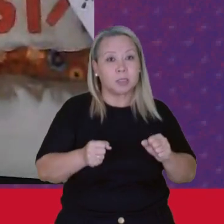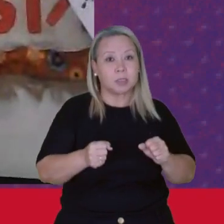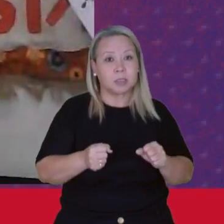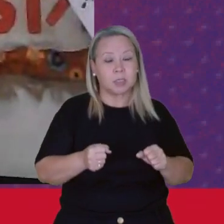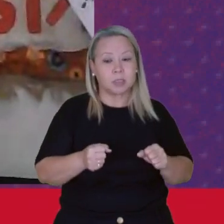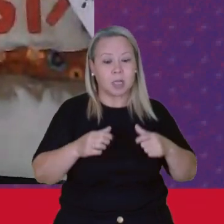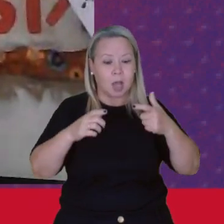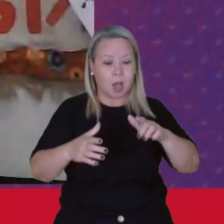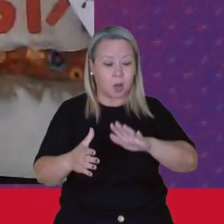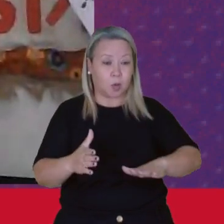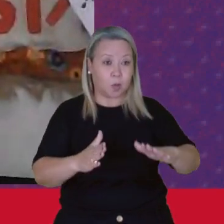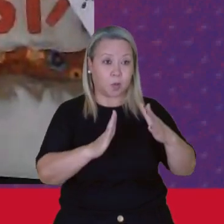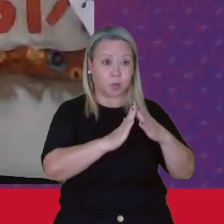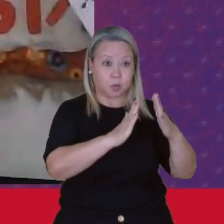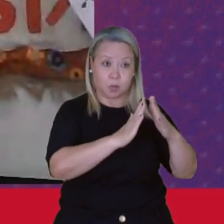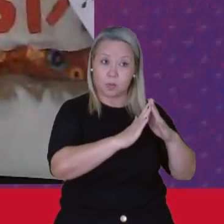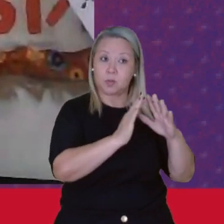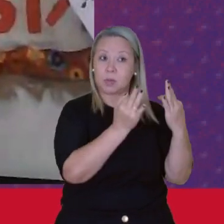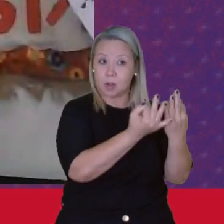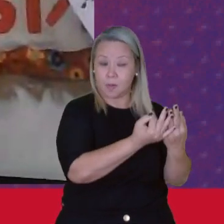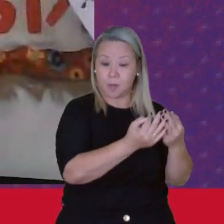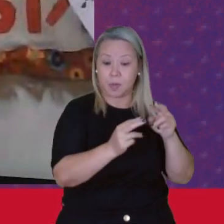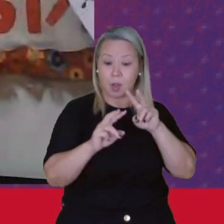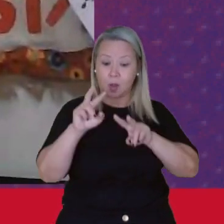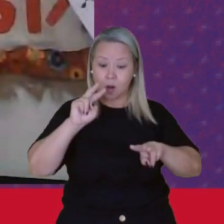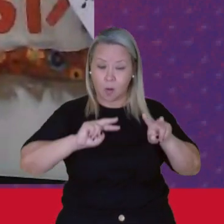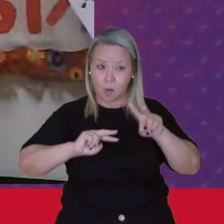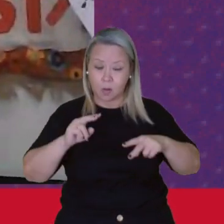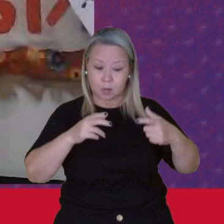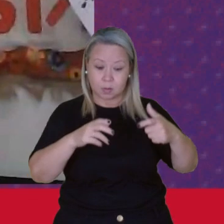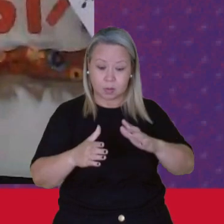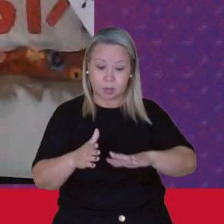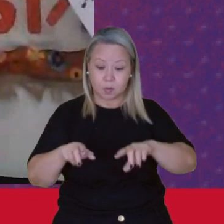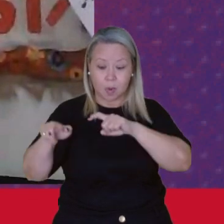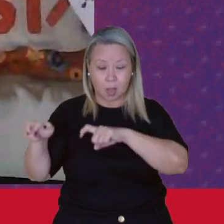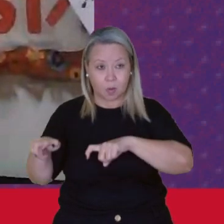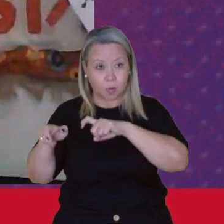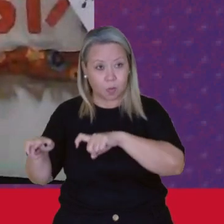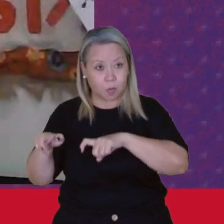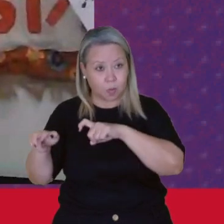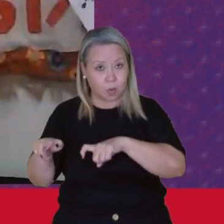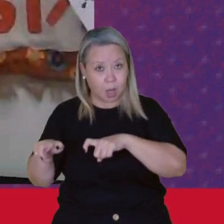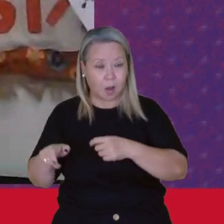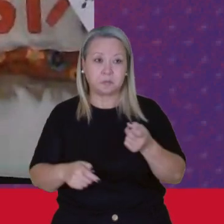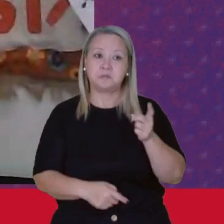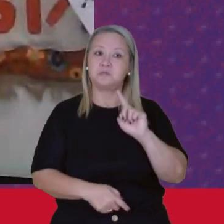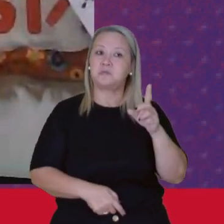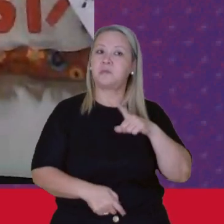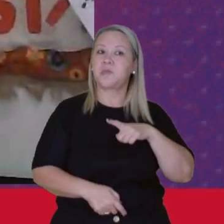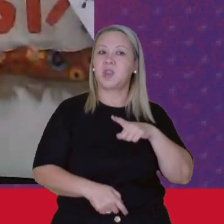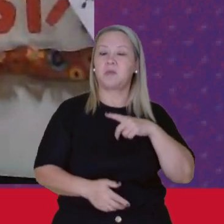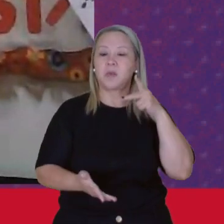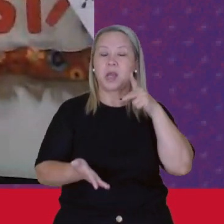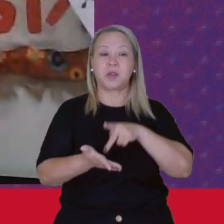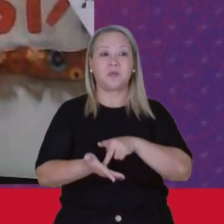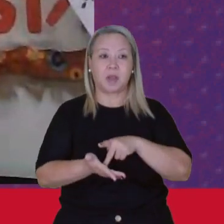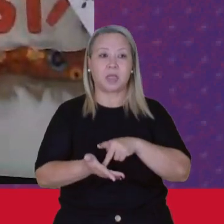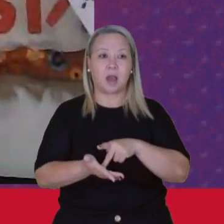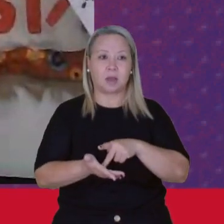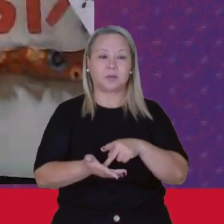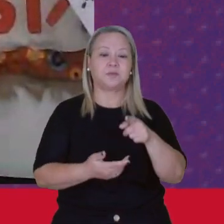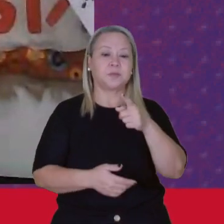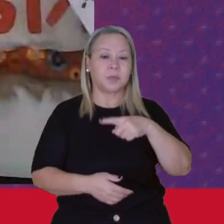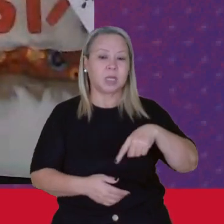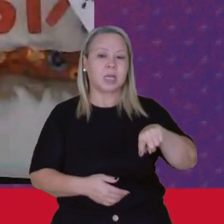No âmbito doméstico E daí Olhando mesmo Esse espaço rural Não houve Efetivamente Essa